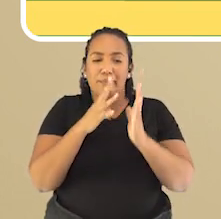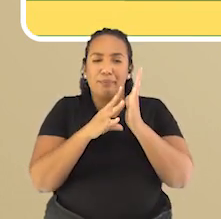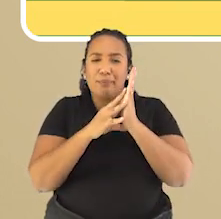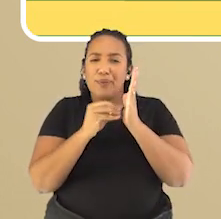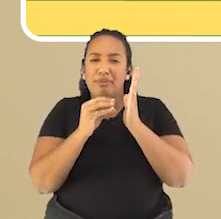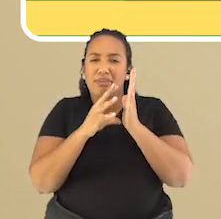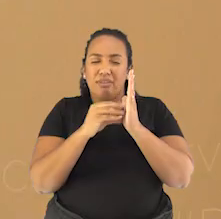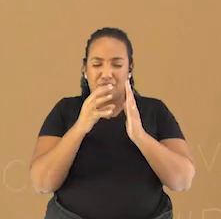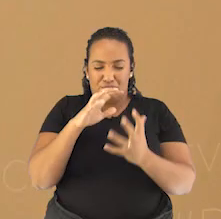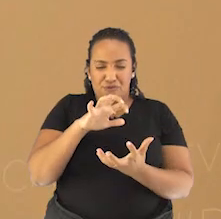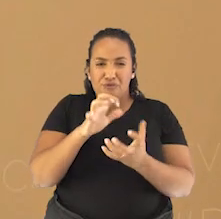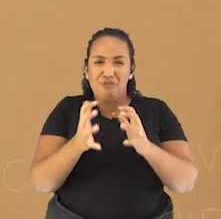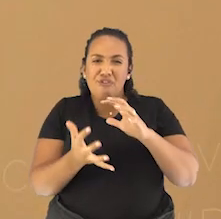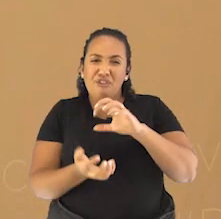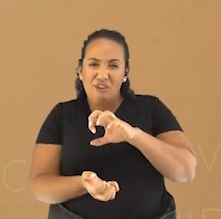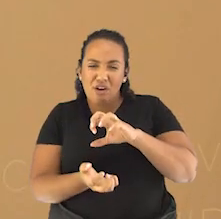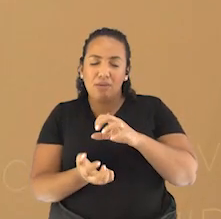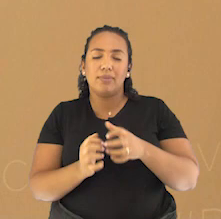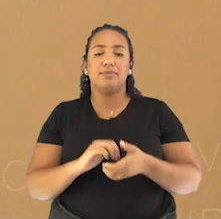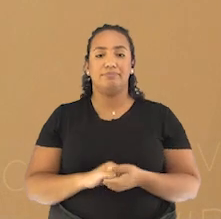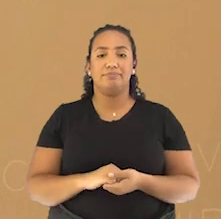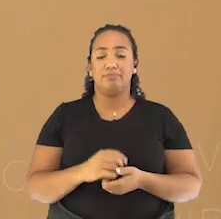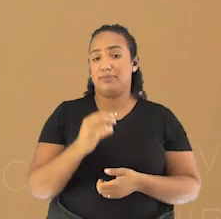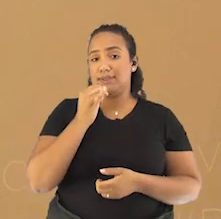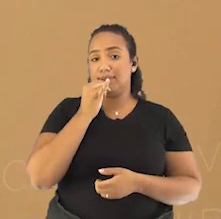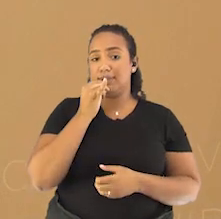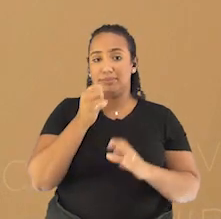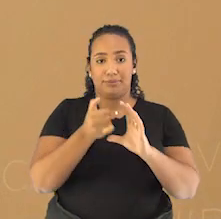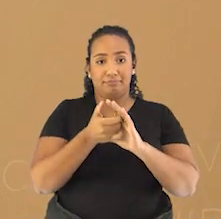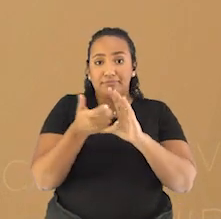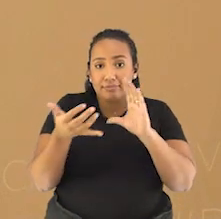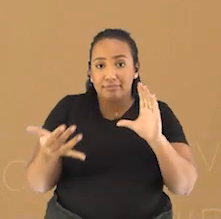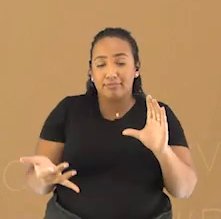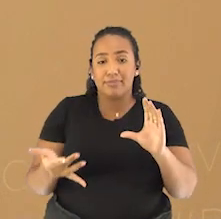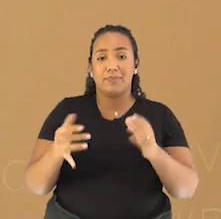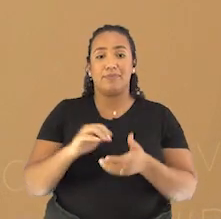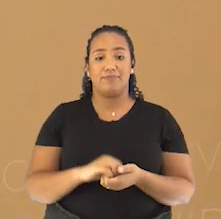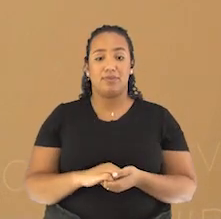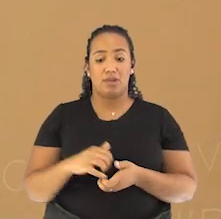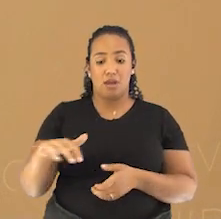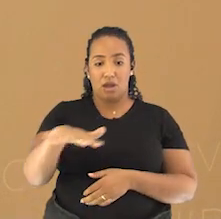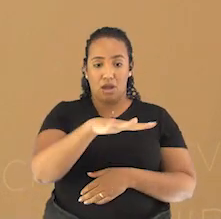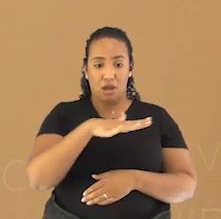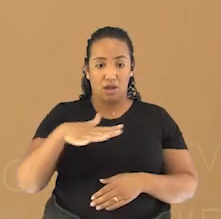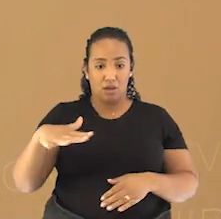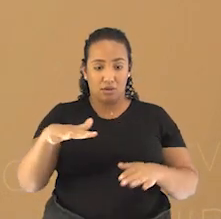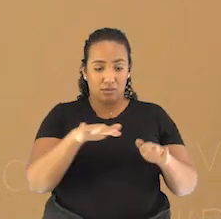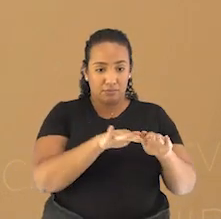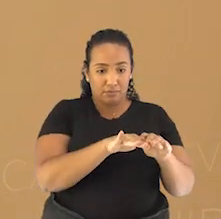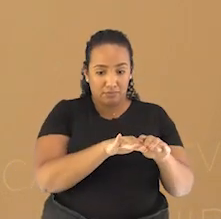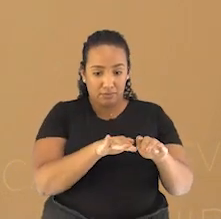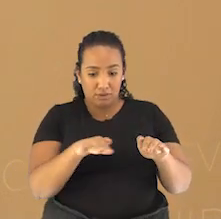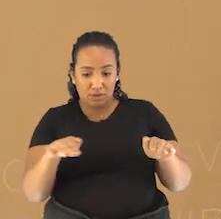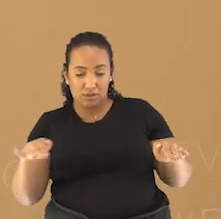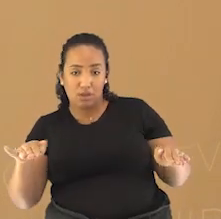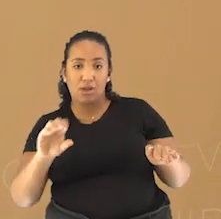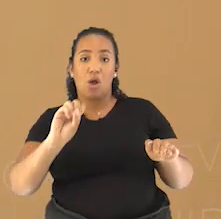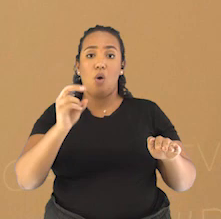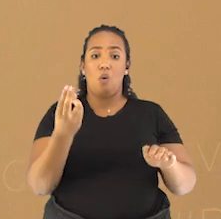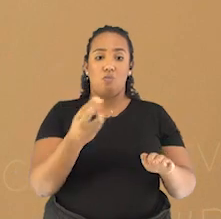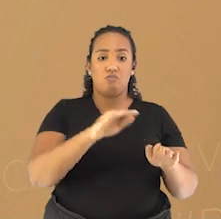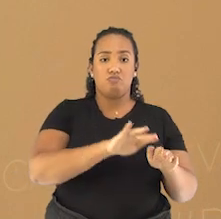formato, digamos assim. Como, por exemplo, as características, região mais plana, né, ou mais alta, que você pode